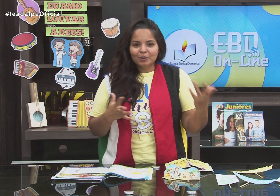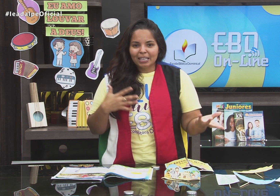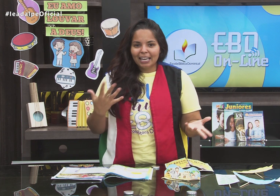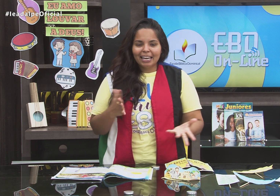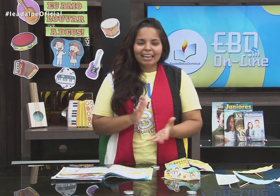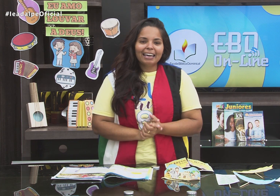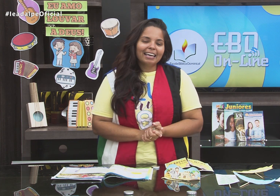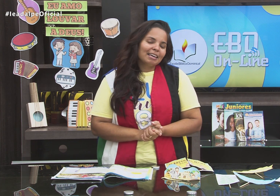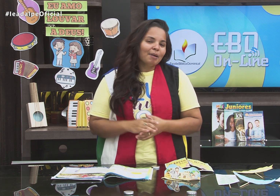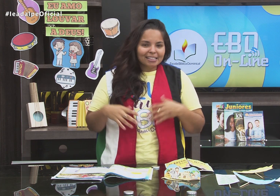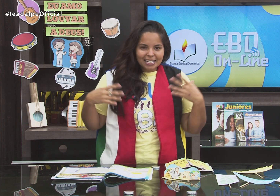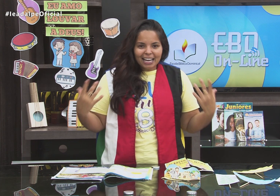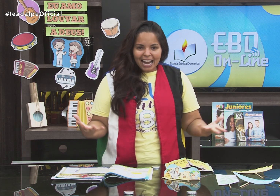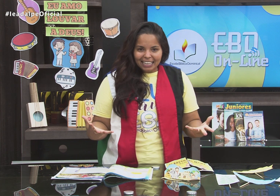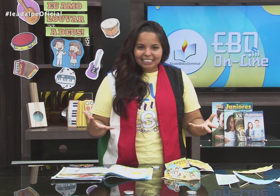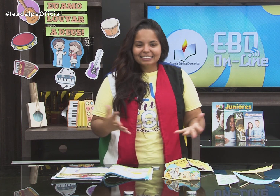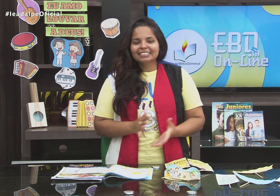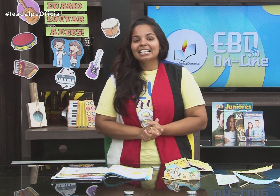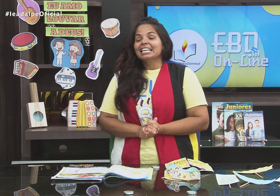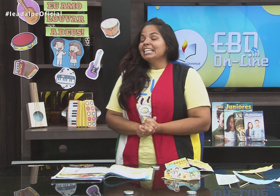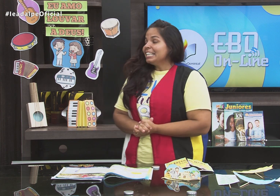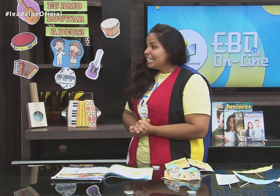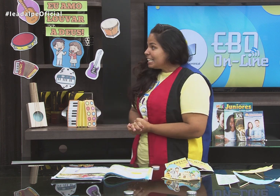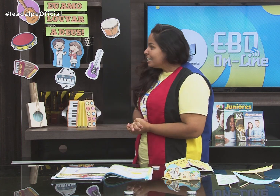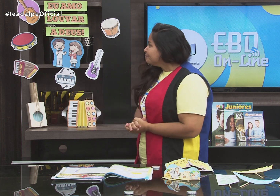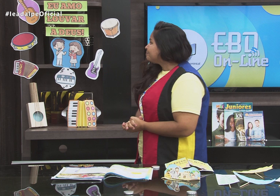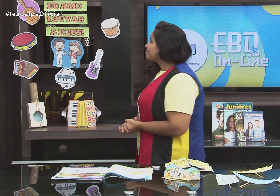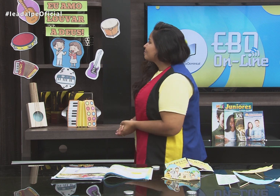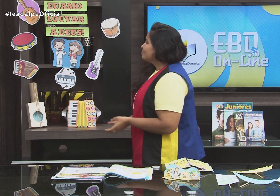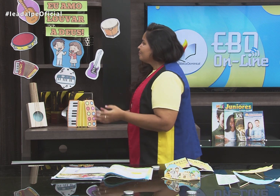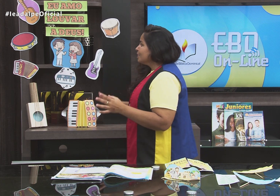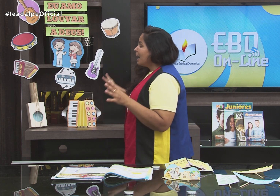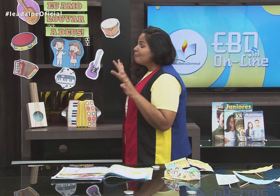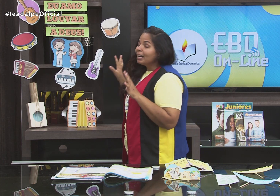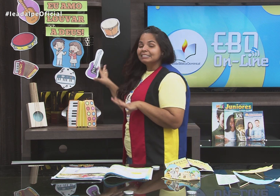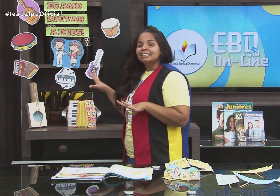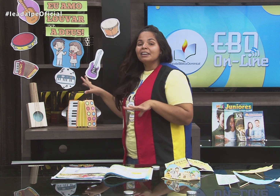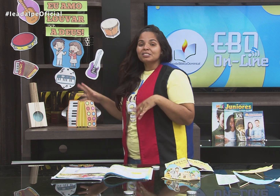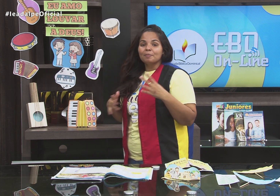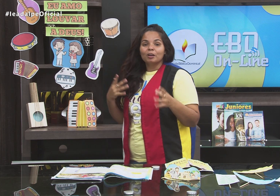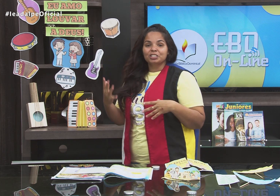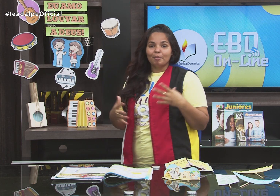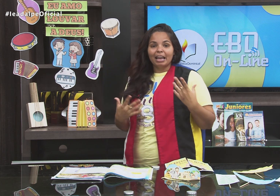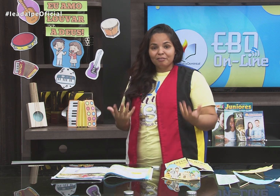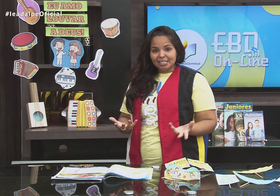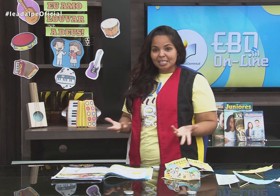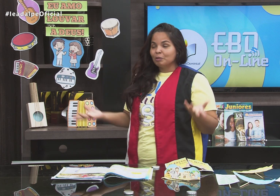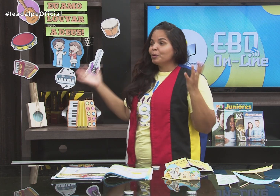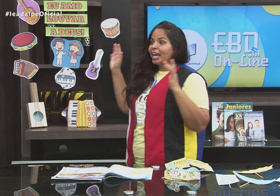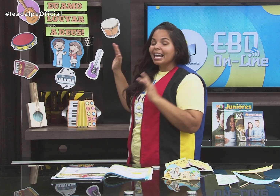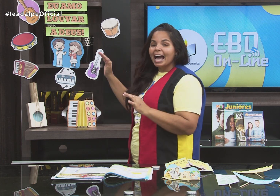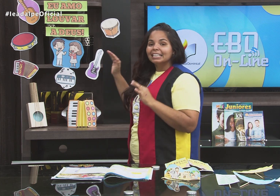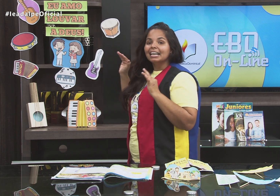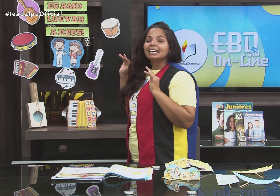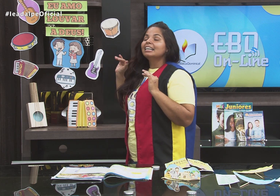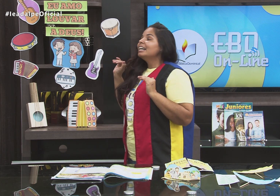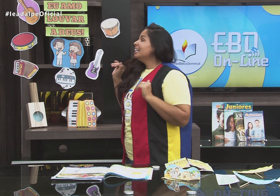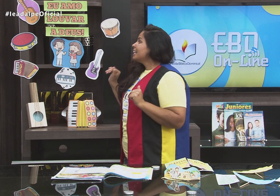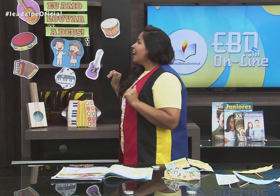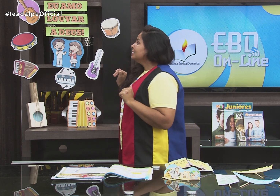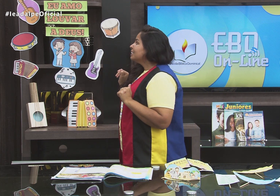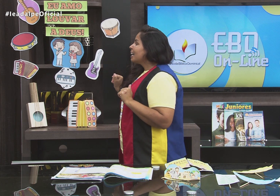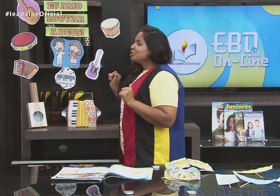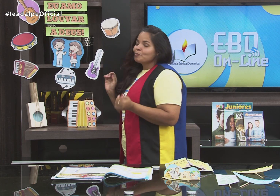instrumento que mais lhe agrada. E a partir daí você pode trabalhar o versículo, porque em cada